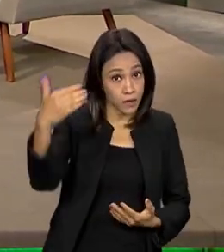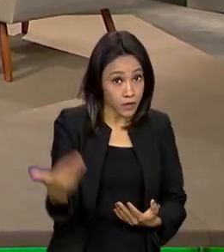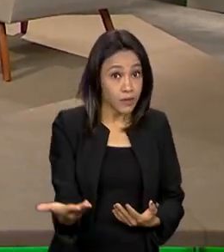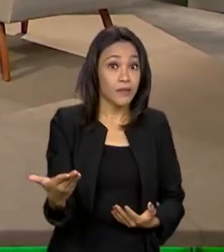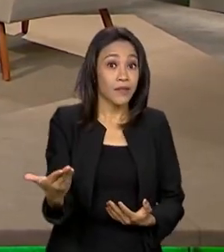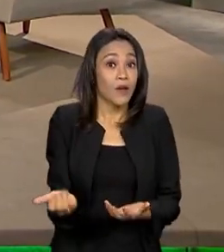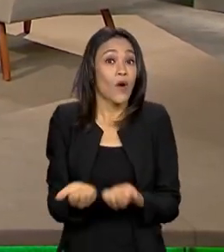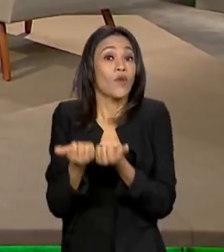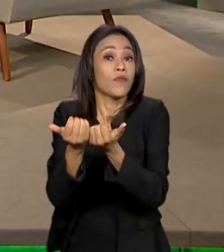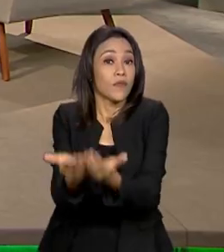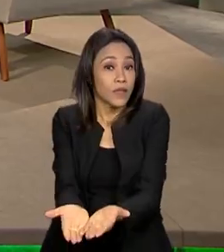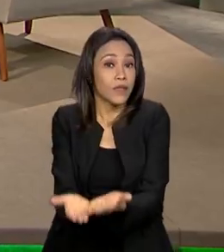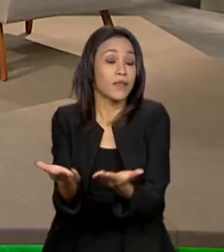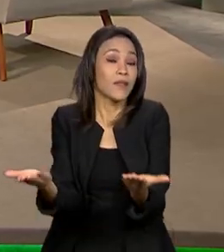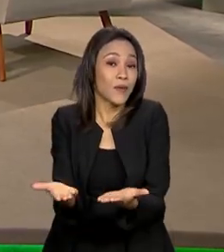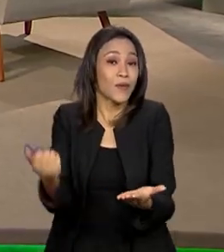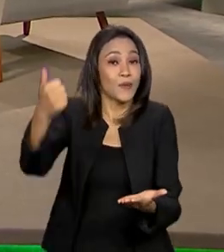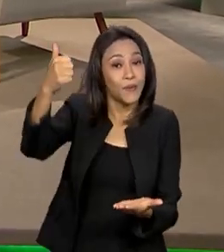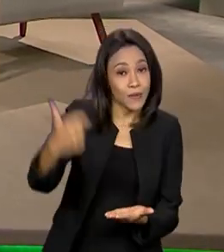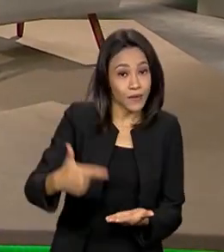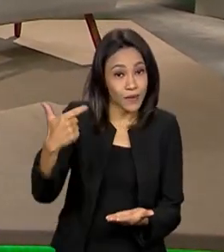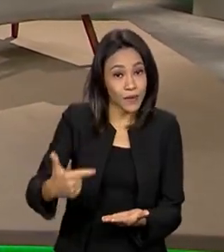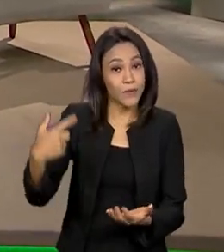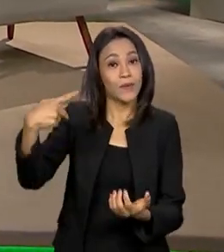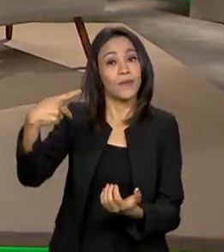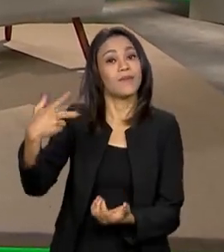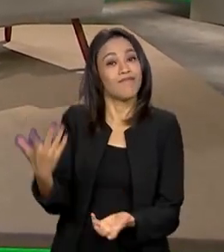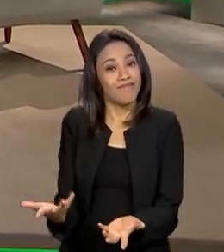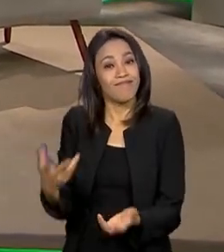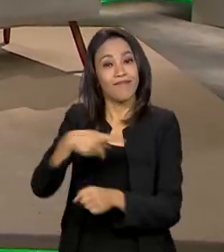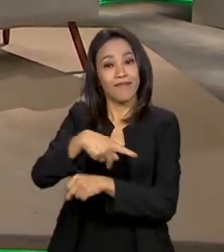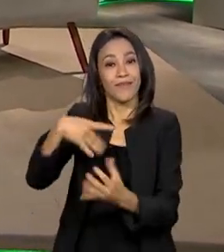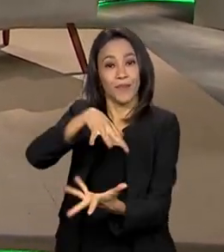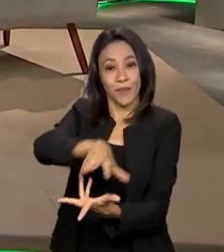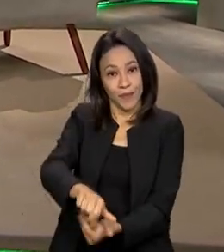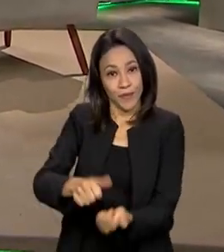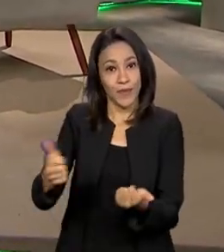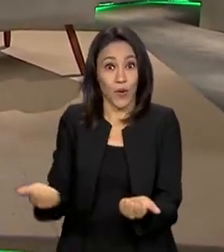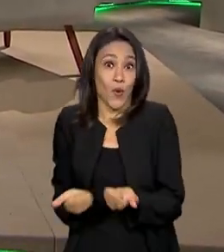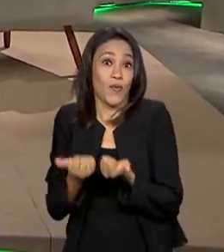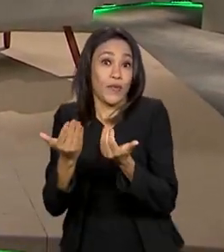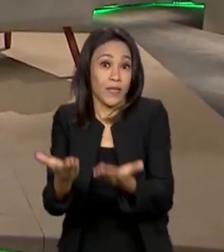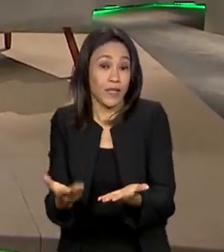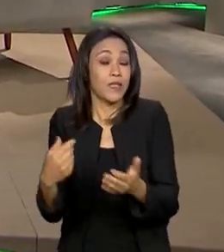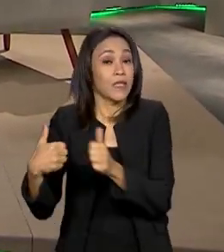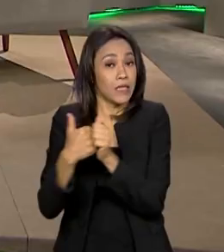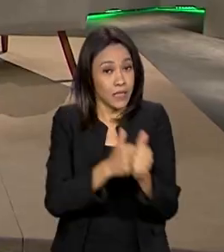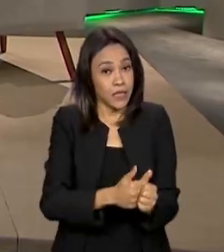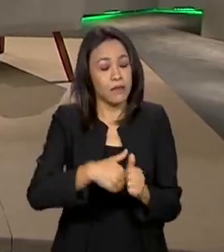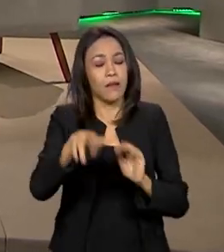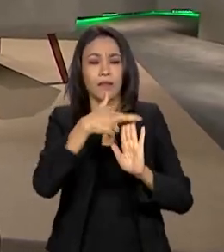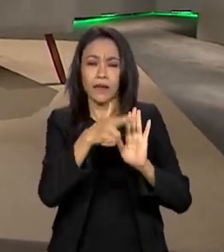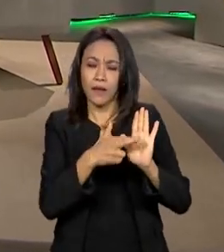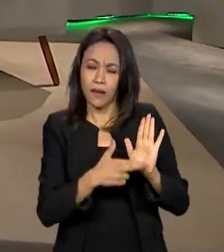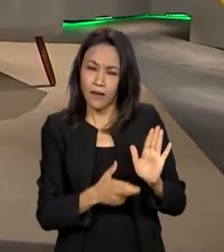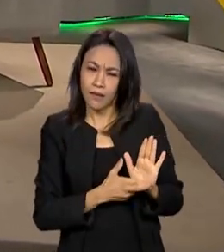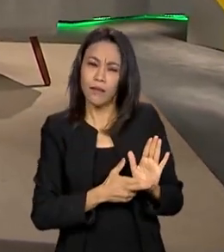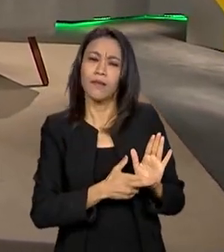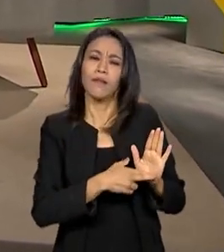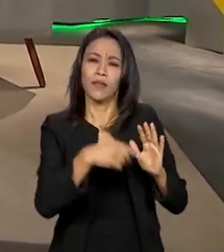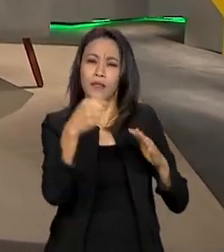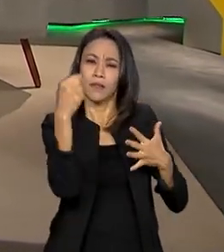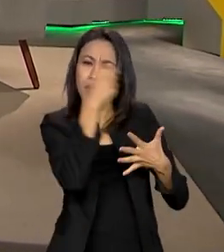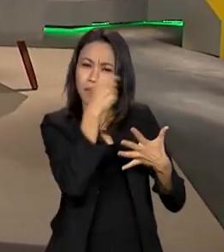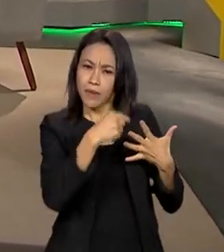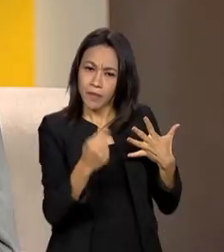nova oferição que leva a gente a uma maior completude do atendimento daqueles itens avaliados pelo Banco Mundial, no caso desse